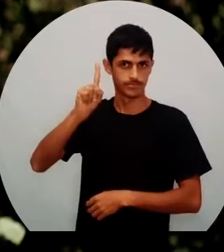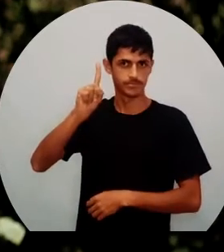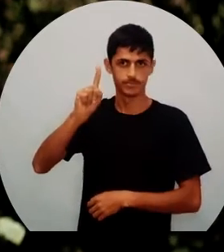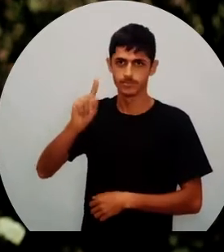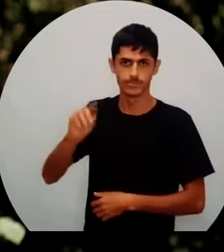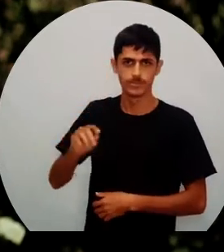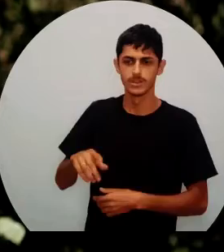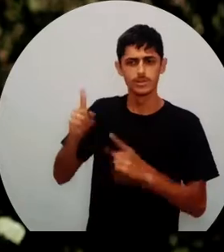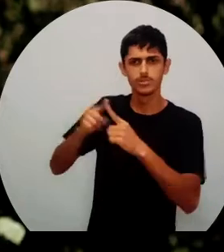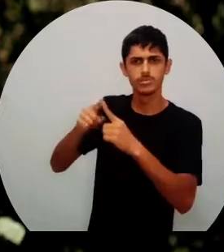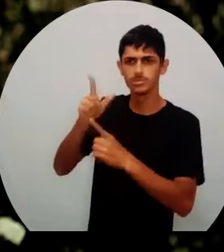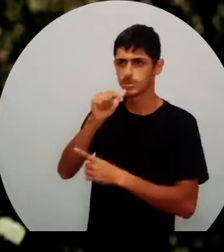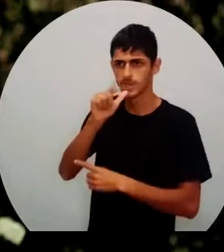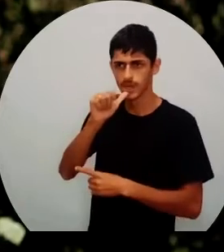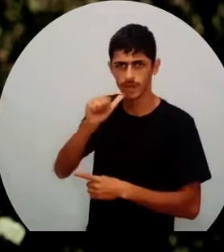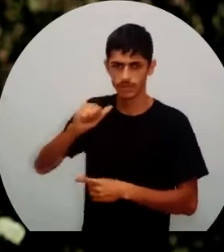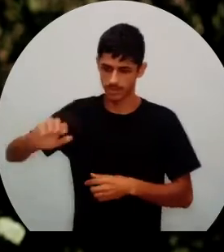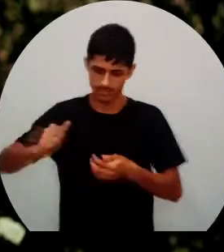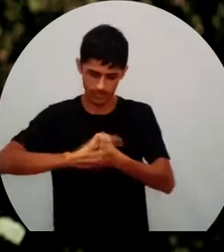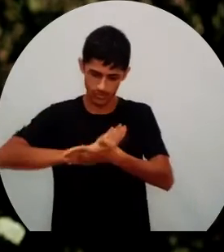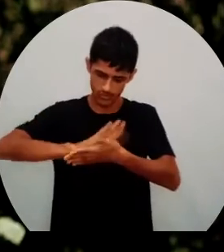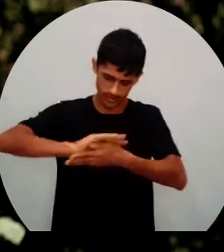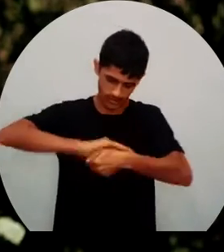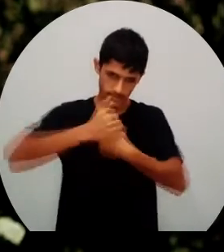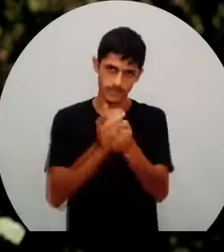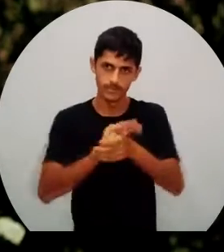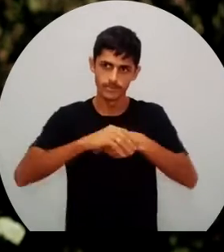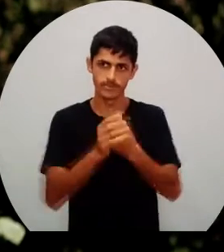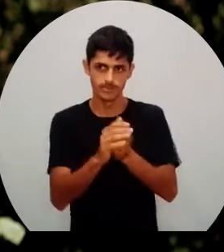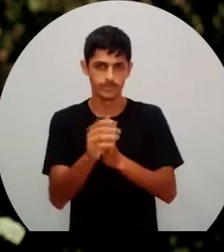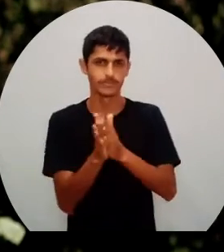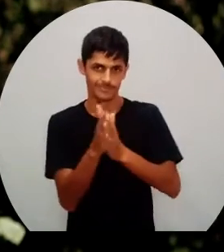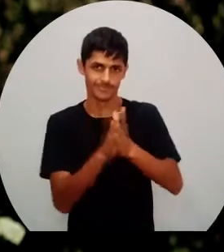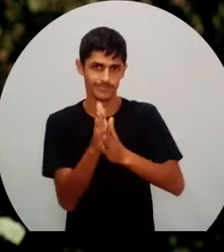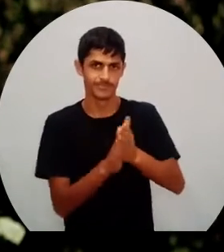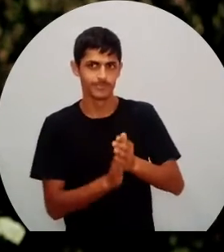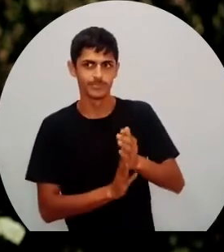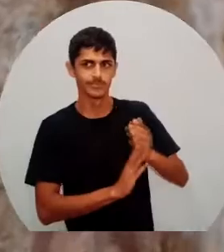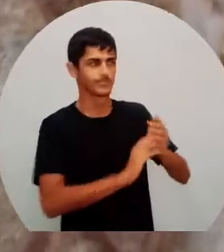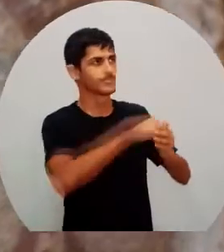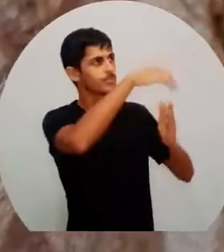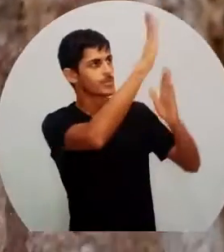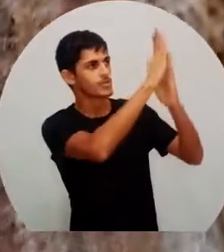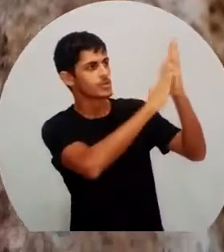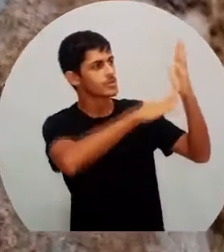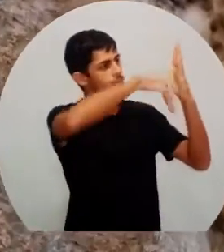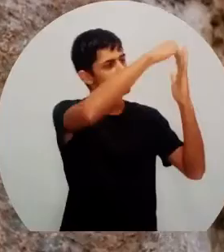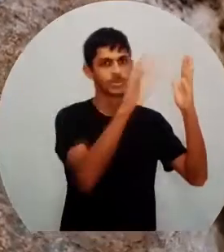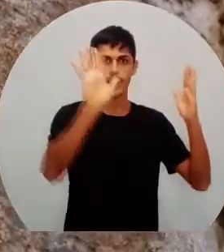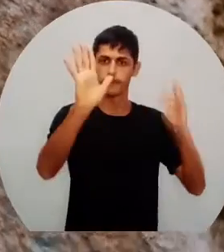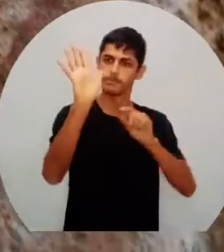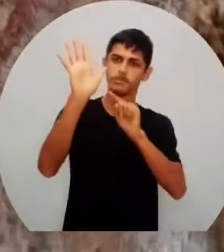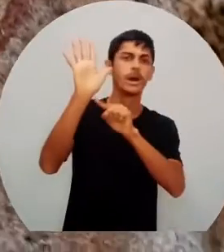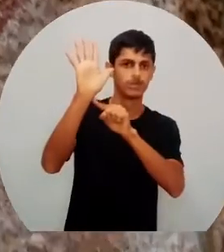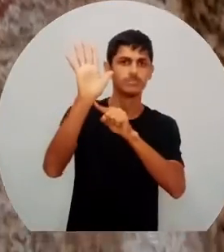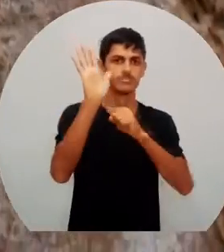líquido, água e sai na mão. Então justamente com essa pedra e com líquido, eles faziam as pinturas upestres com as